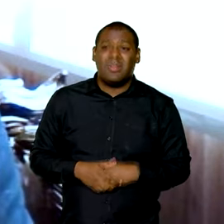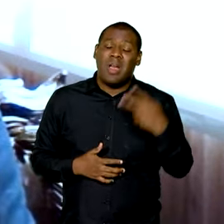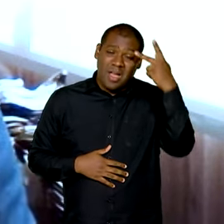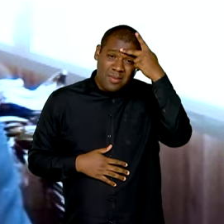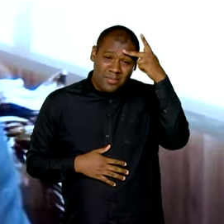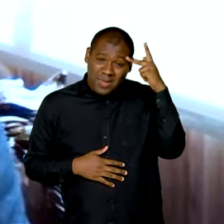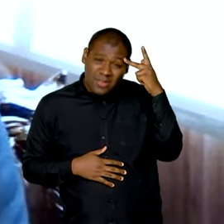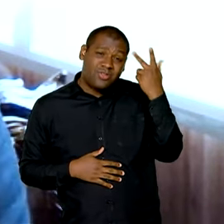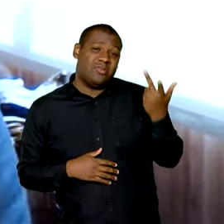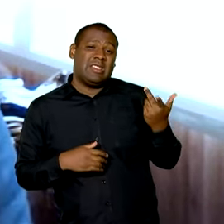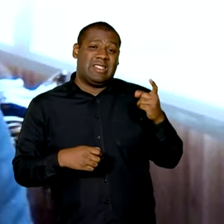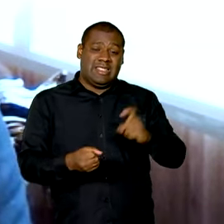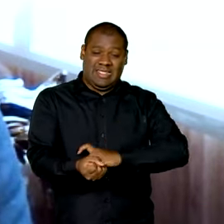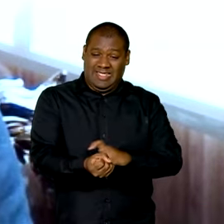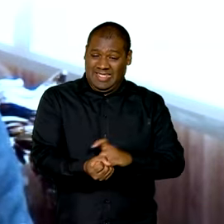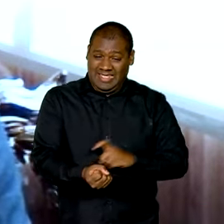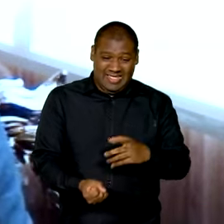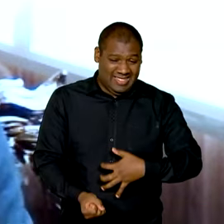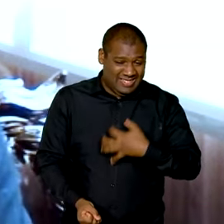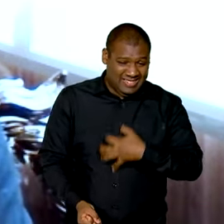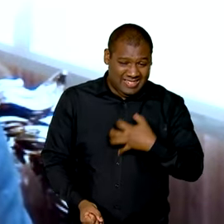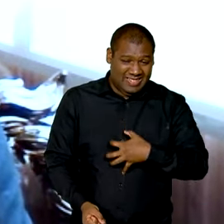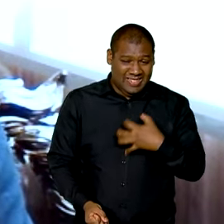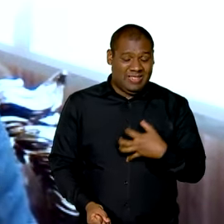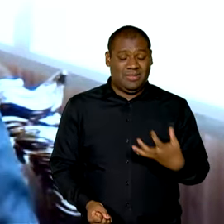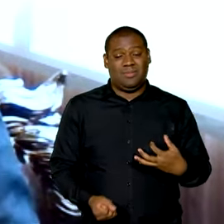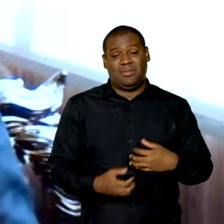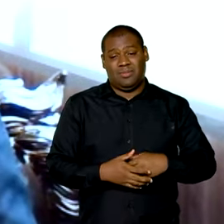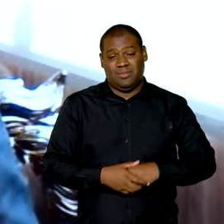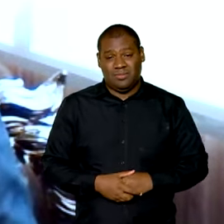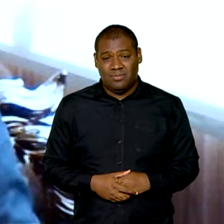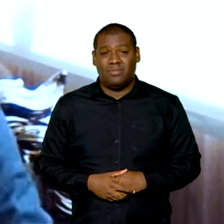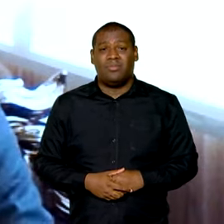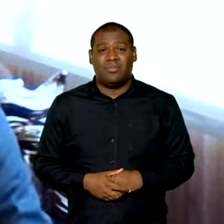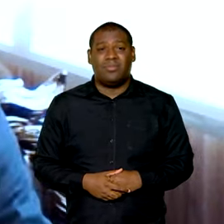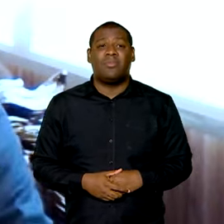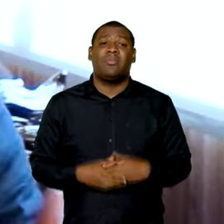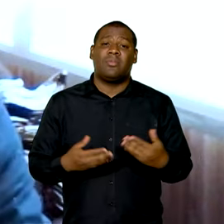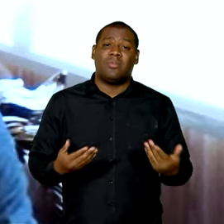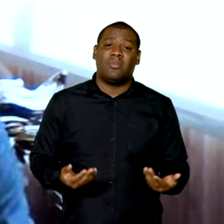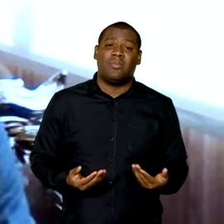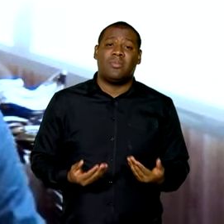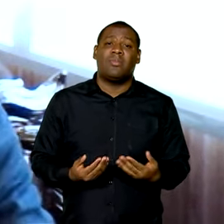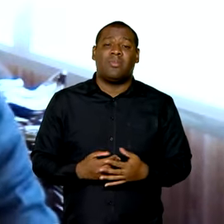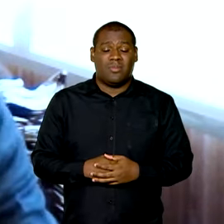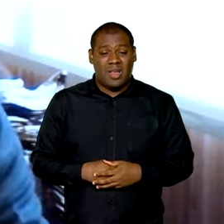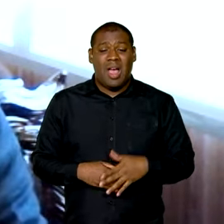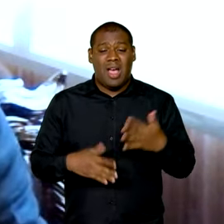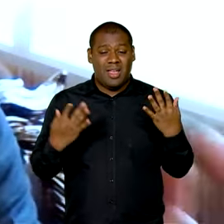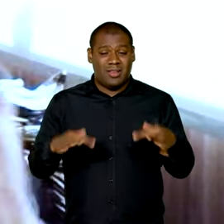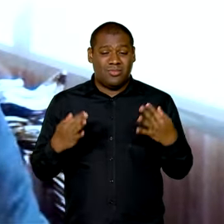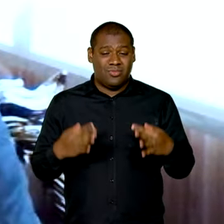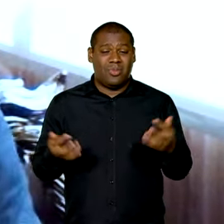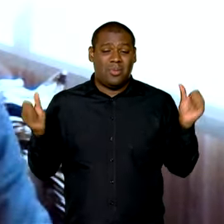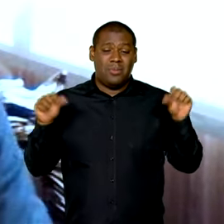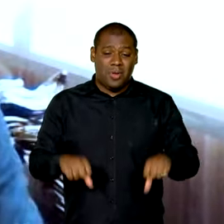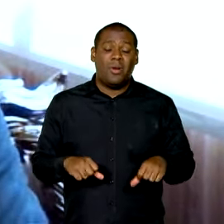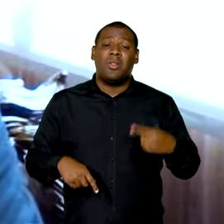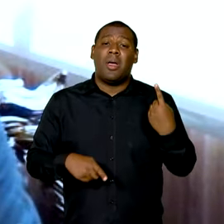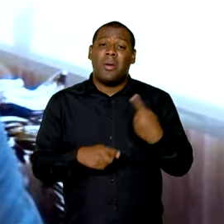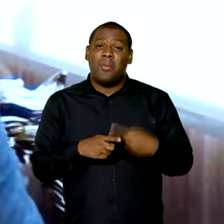nível de estresse deles. Então, também acaba ajudando a sentir até mesmo mais dores do que o normal, porque o